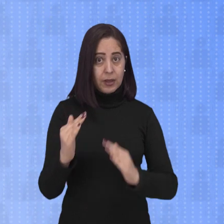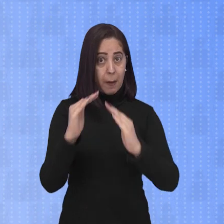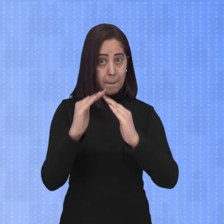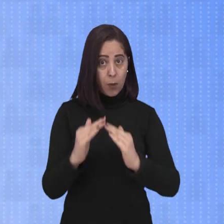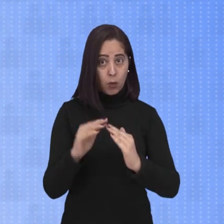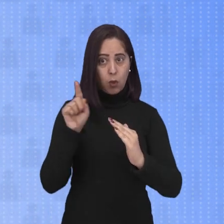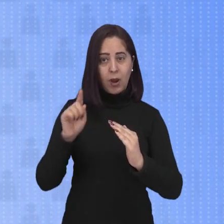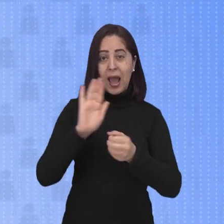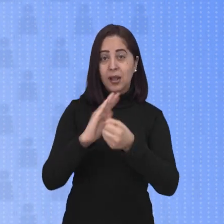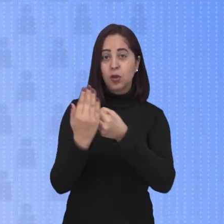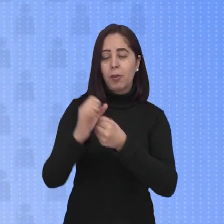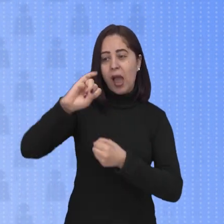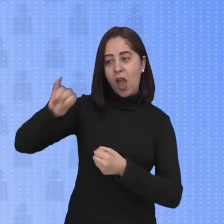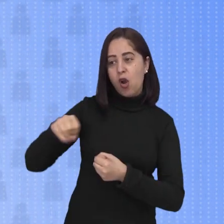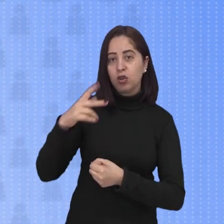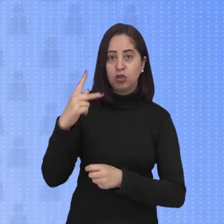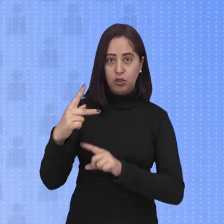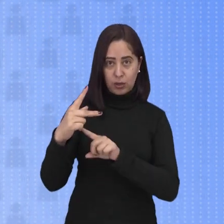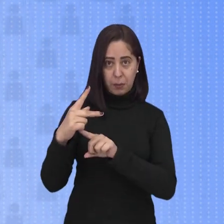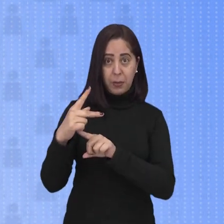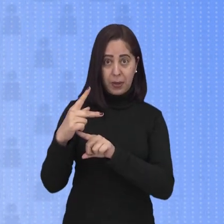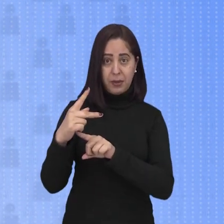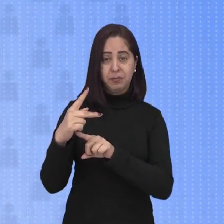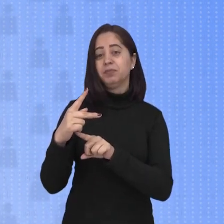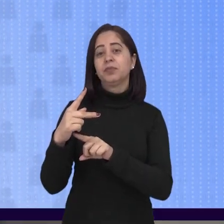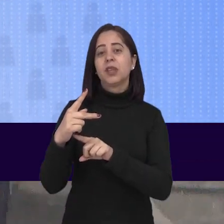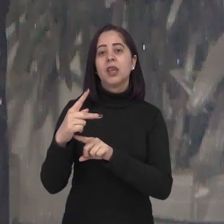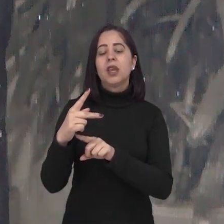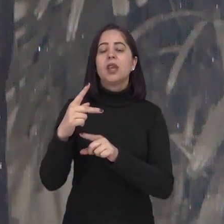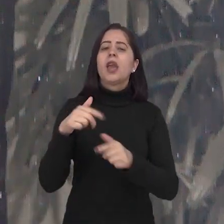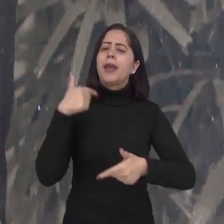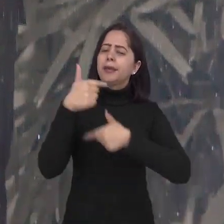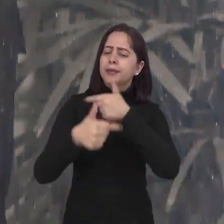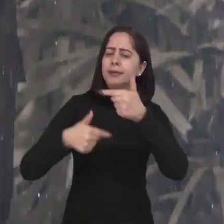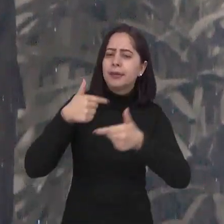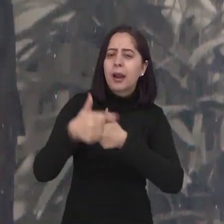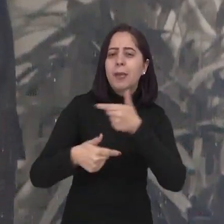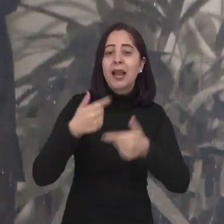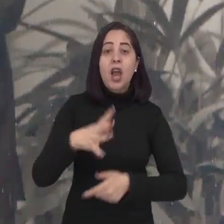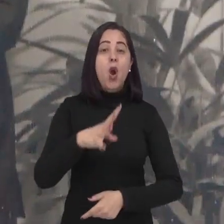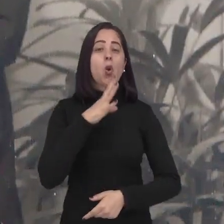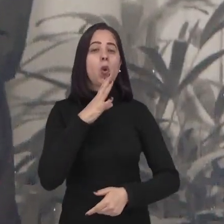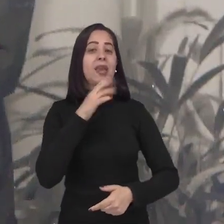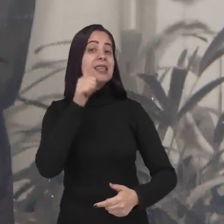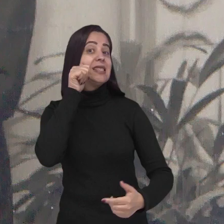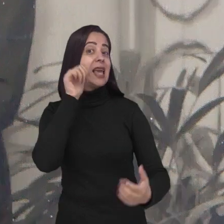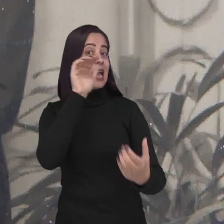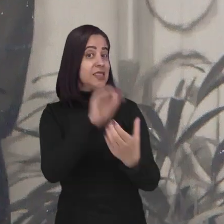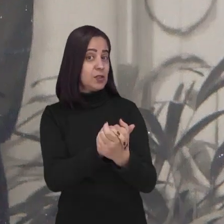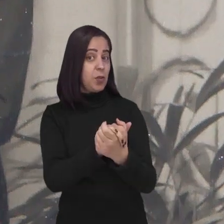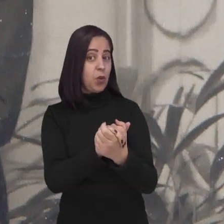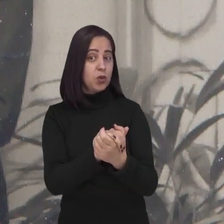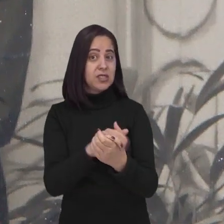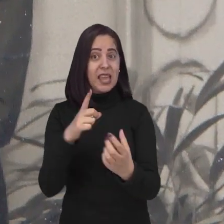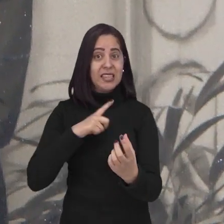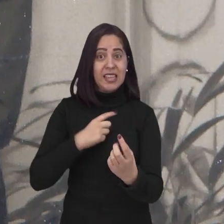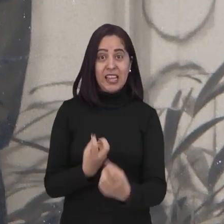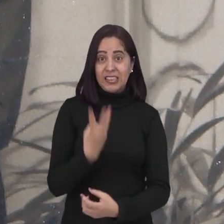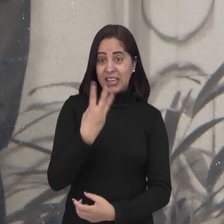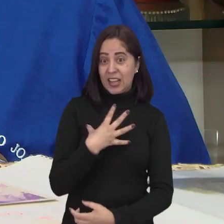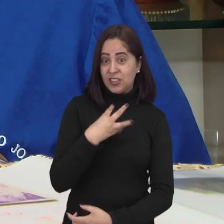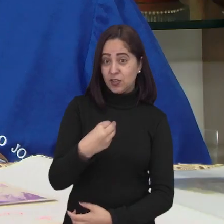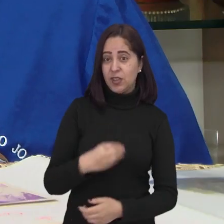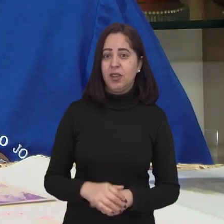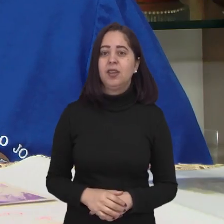Morou grande parte da sua vida no bairro Jardim Paulista, onde começou a trabalhar, conheceu sua esposa e criou três